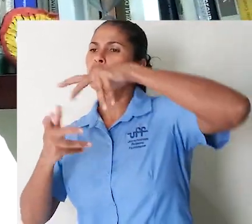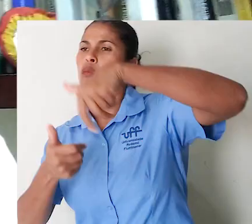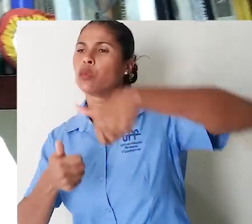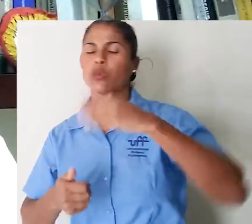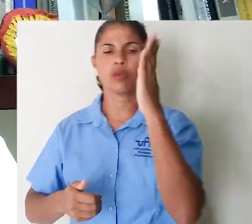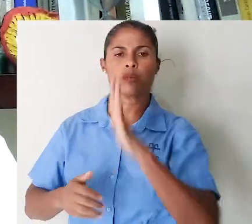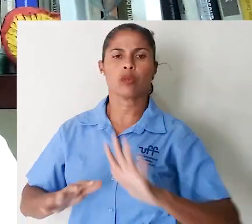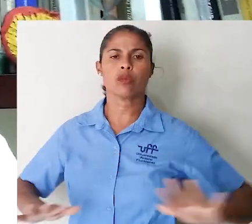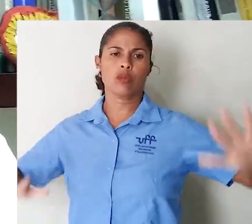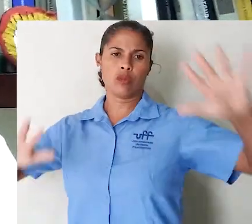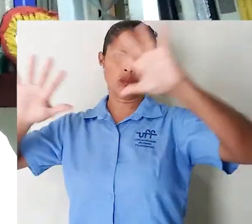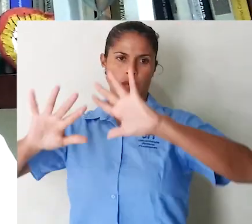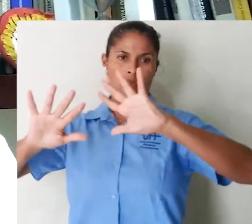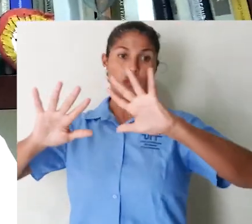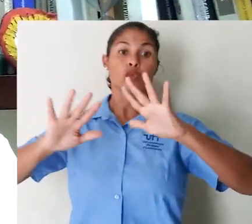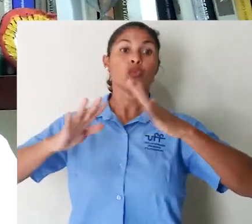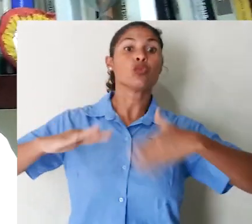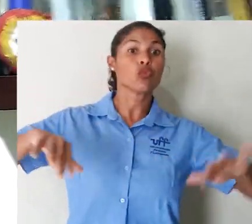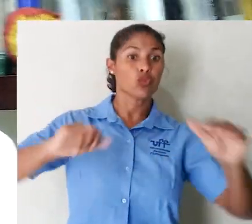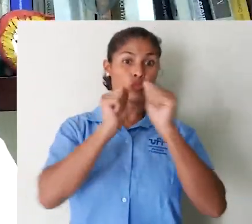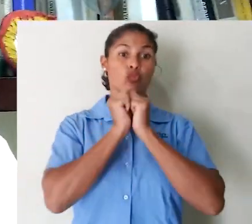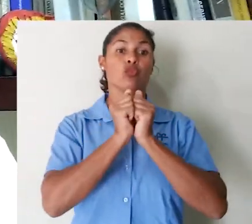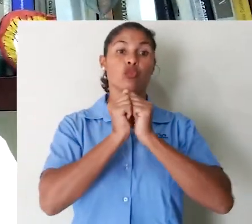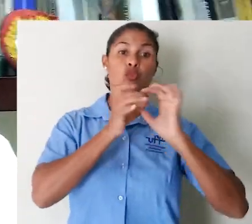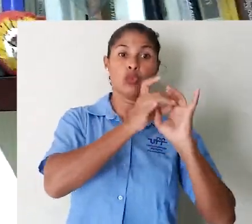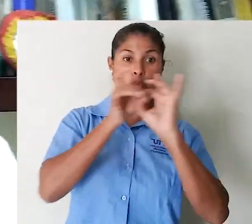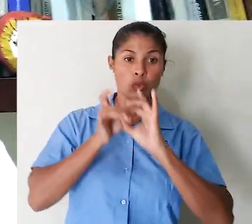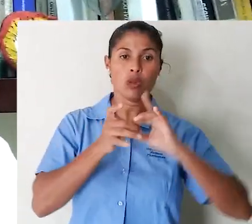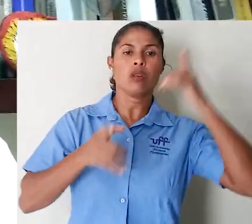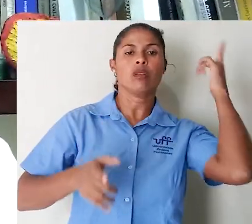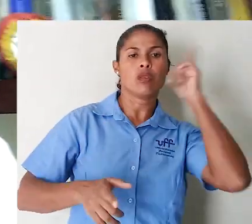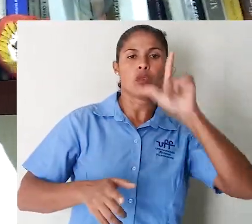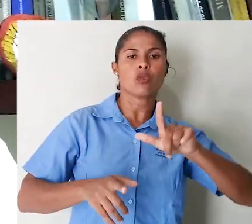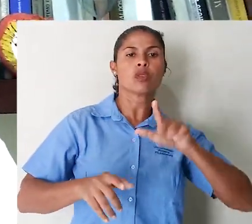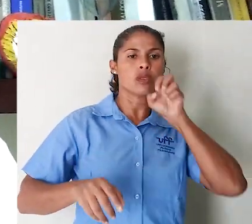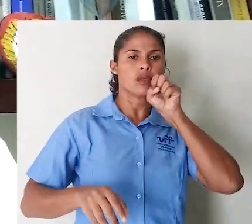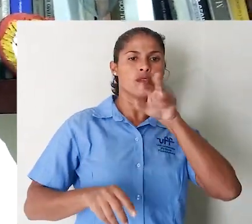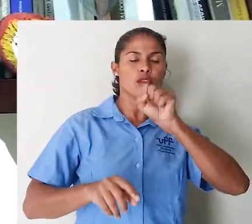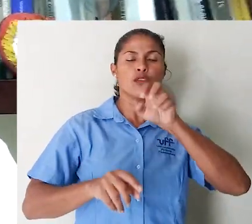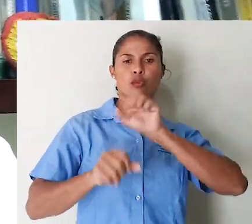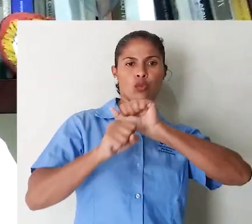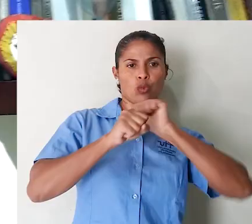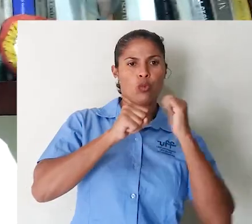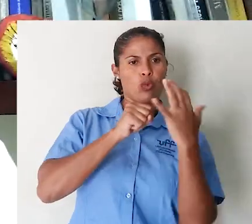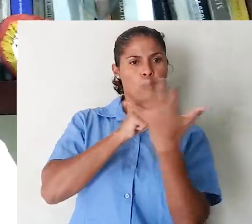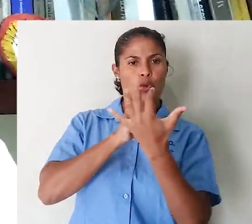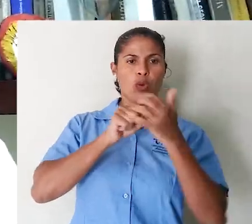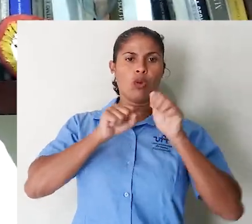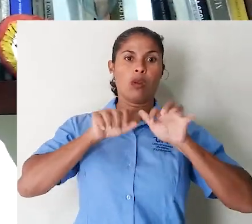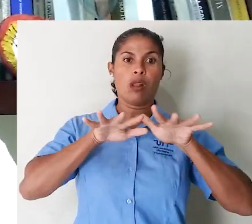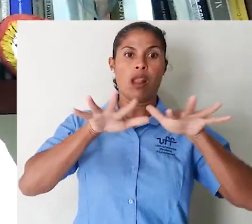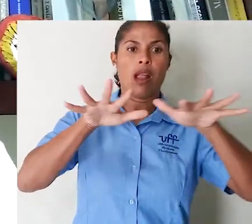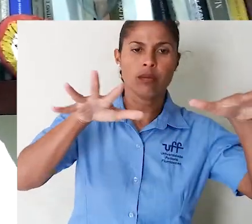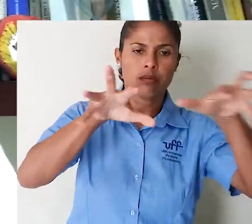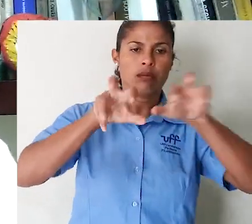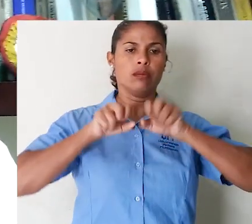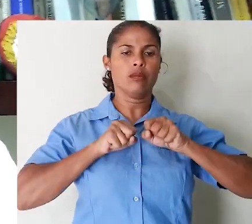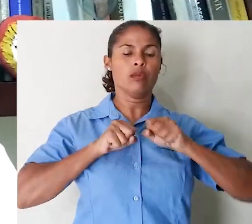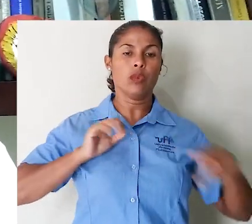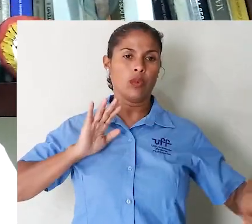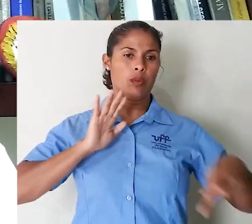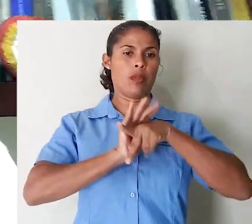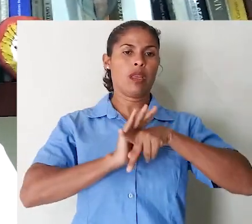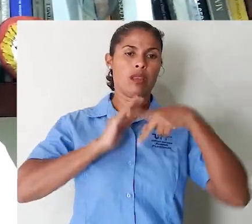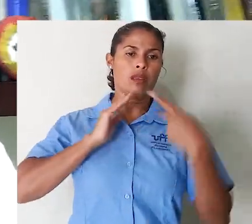Brasil e do mundo. Nós juntos vamos deter a onda do coronavírus. E a